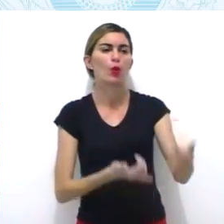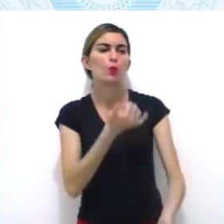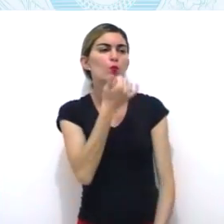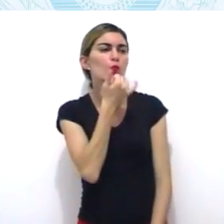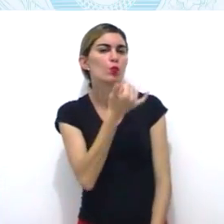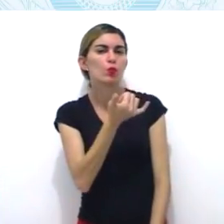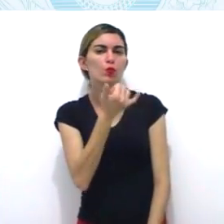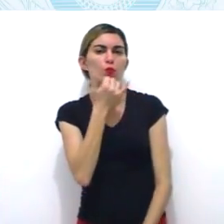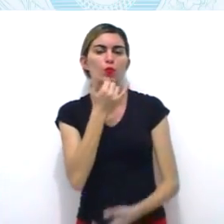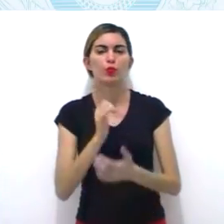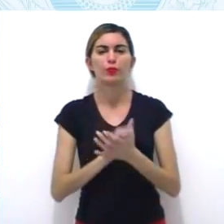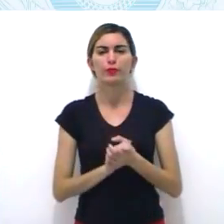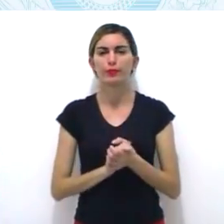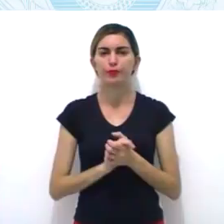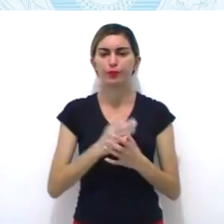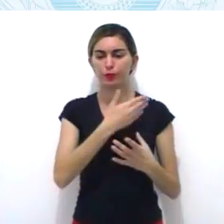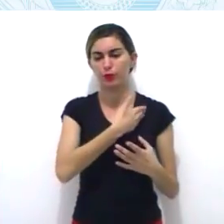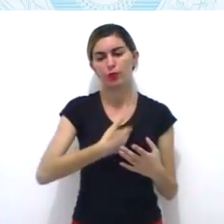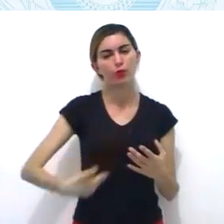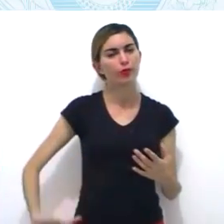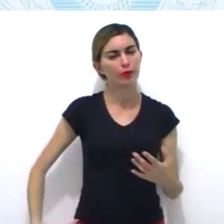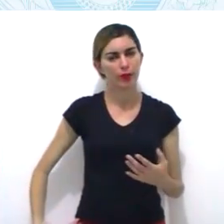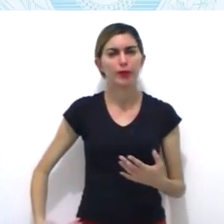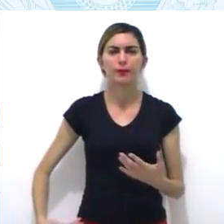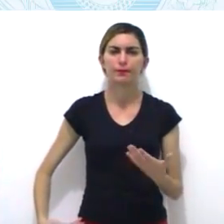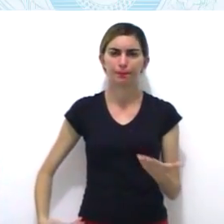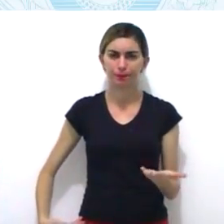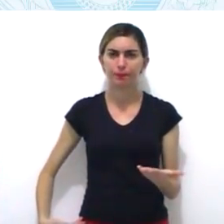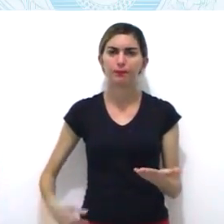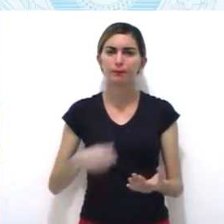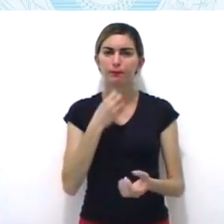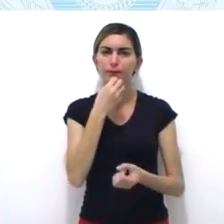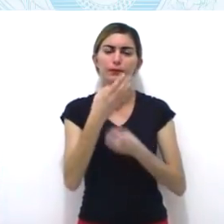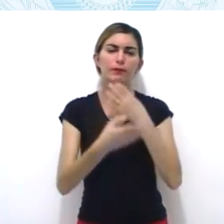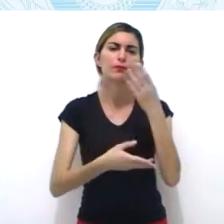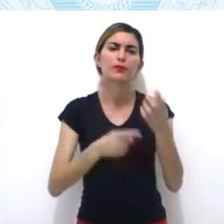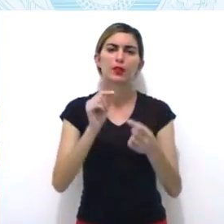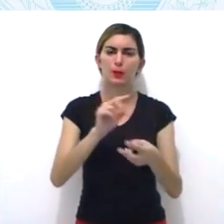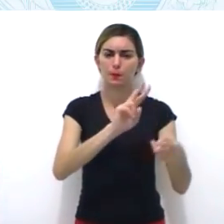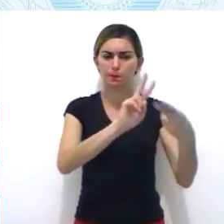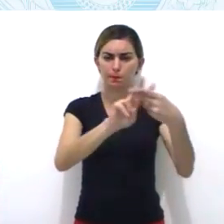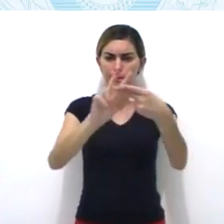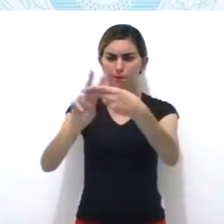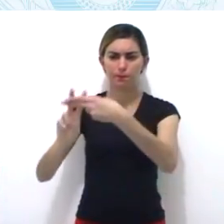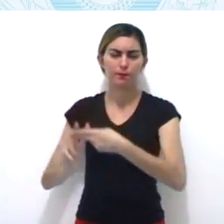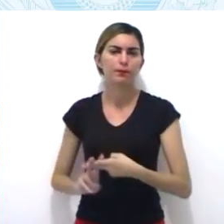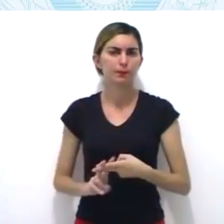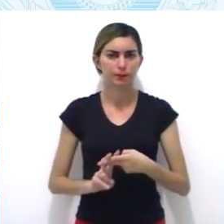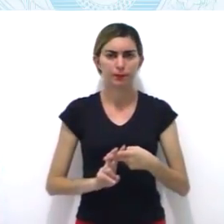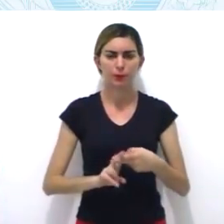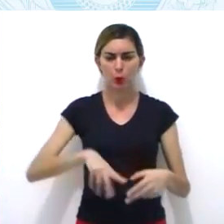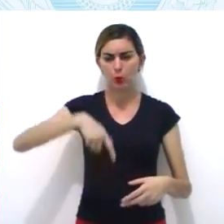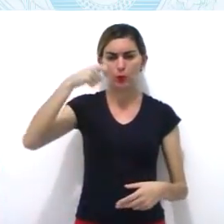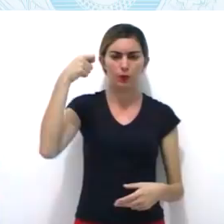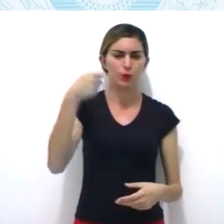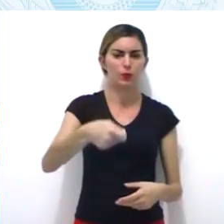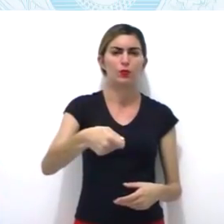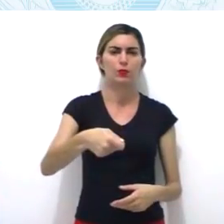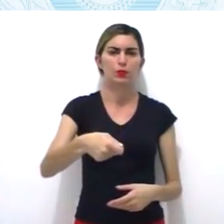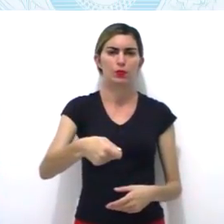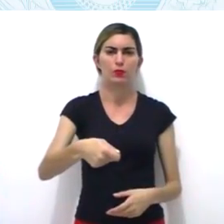condenados, enquanto tiradentes foi enforcado e teve seu corpo